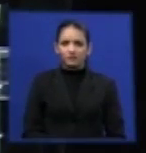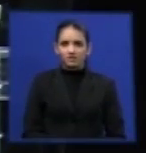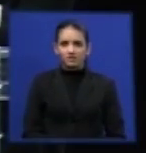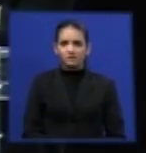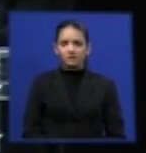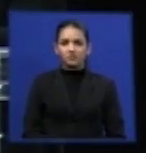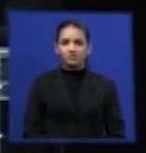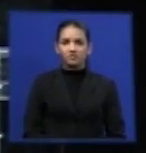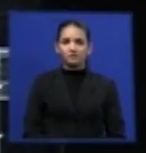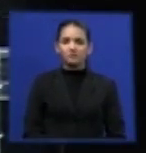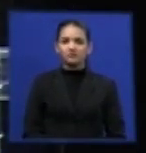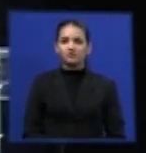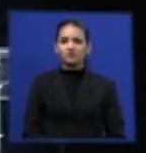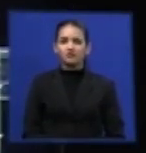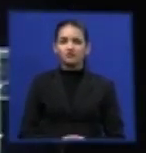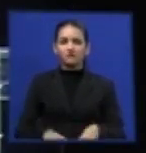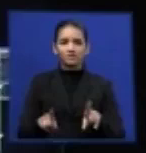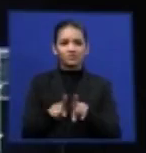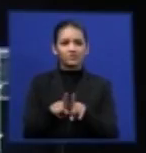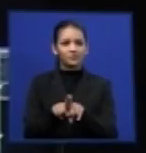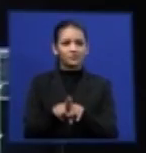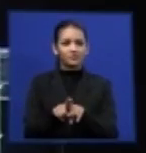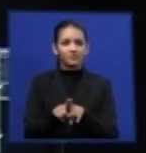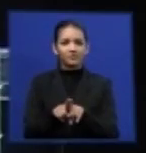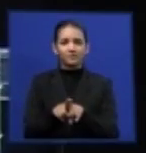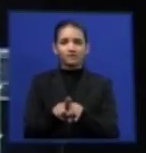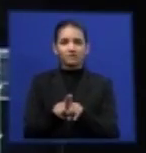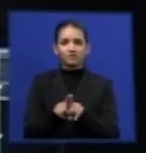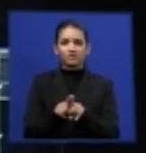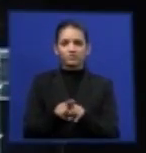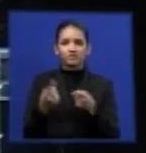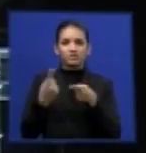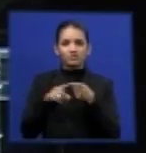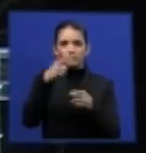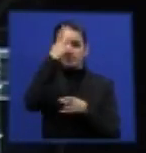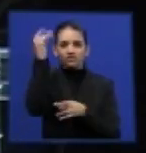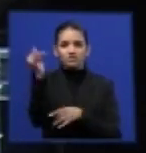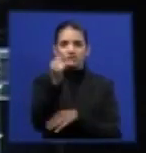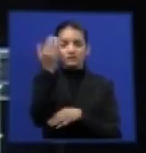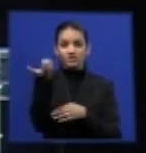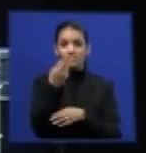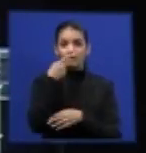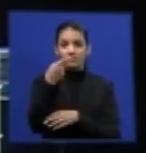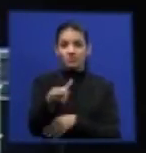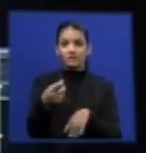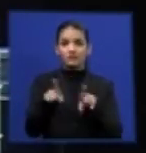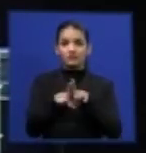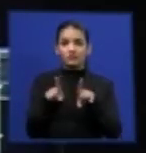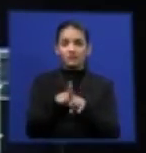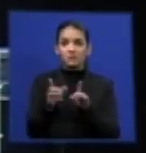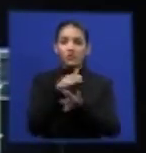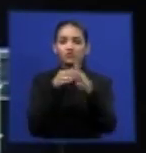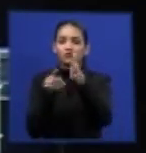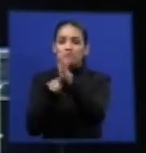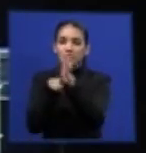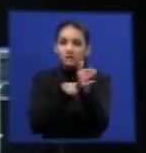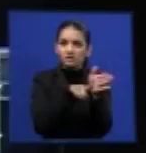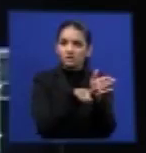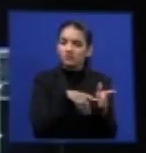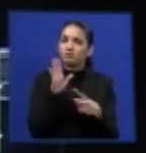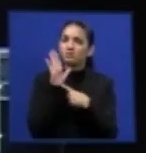anonimato em relação à sua relevância, o que eu quero dizer à vossa excelência, os números que foram aqui apresentados,